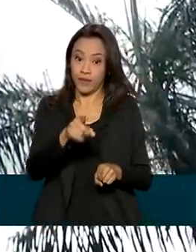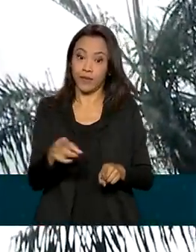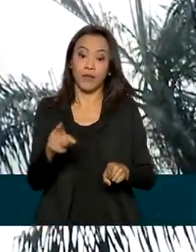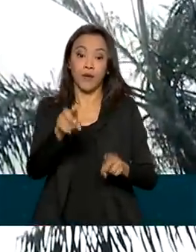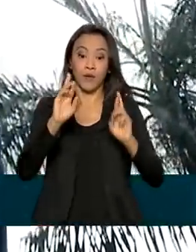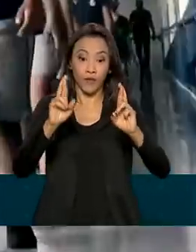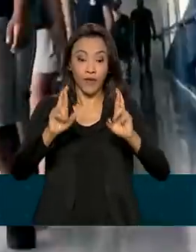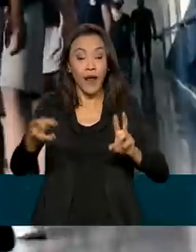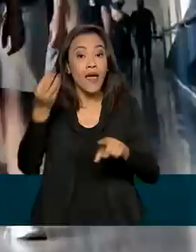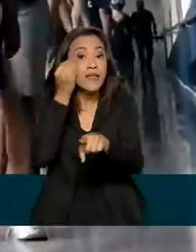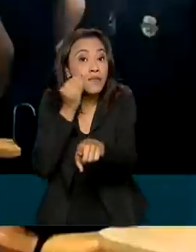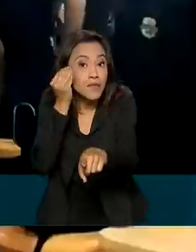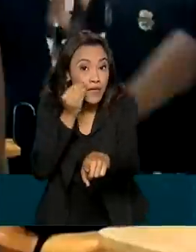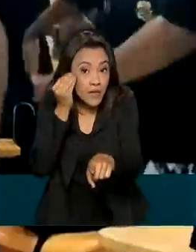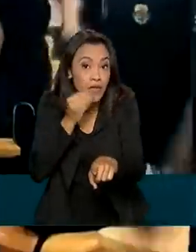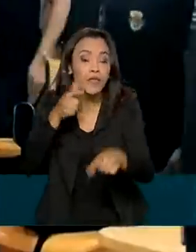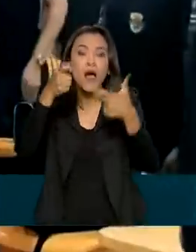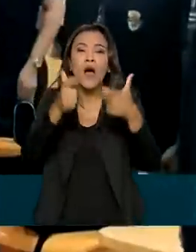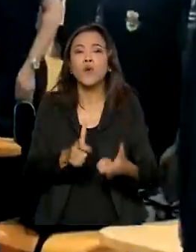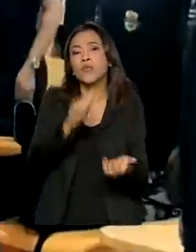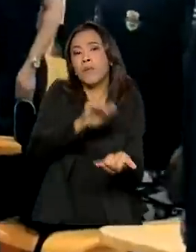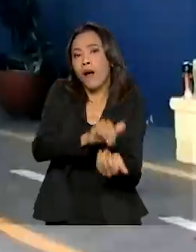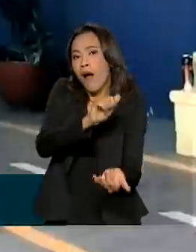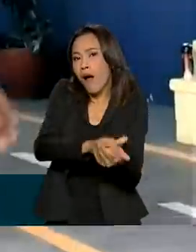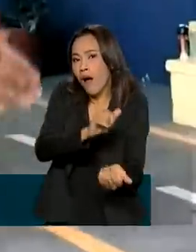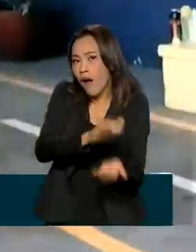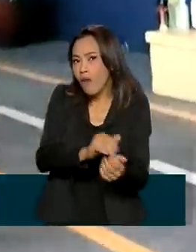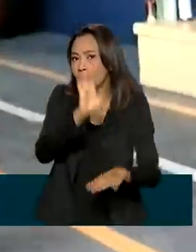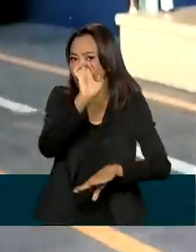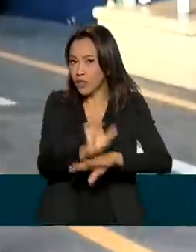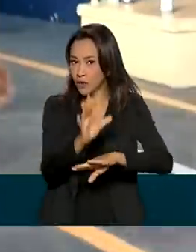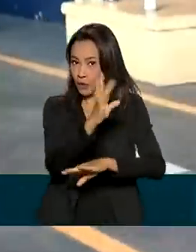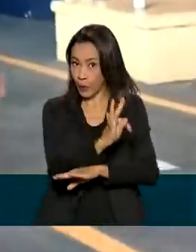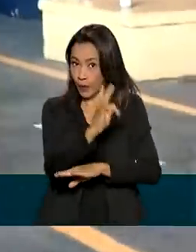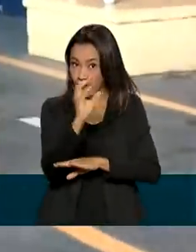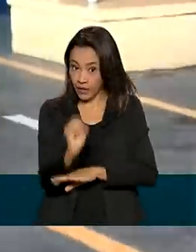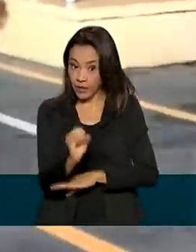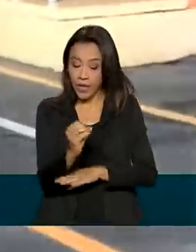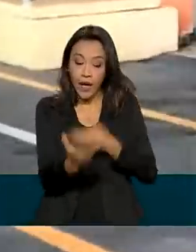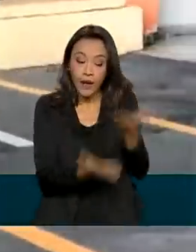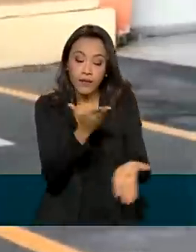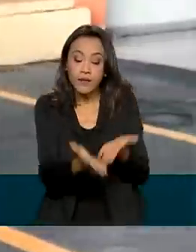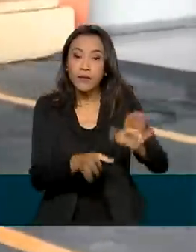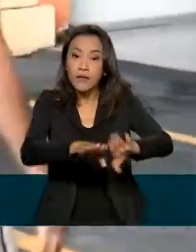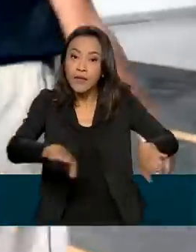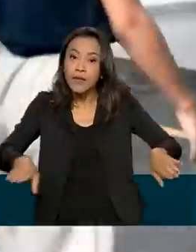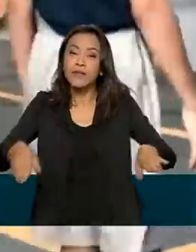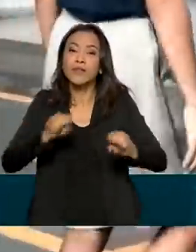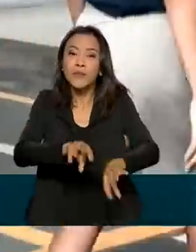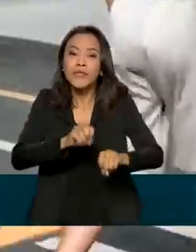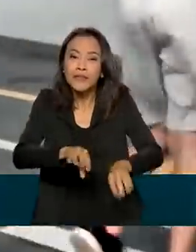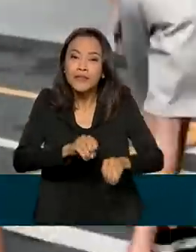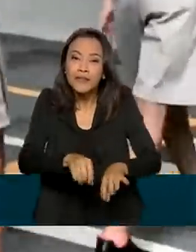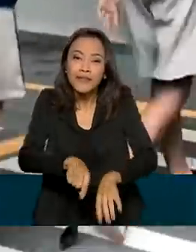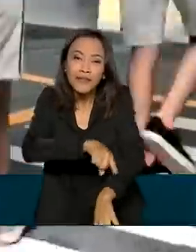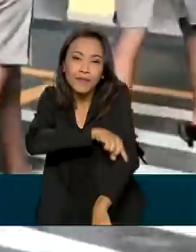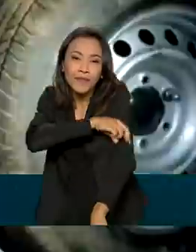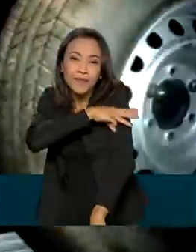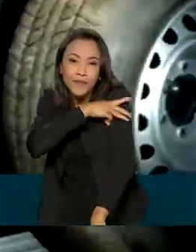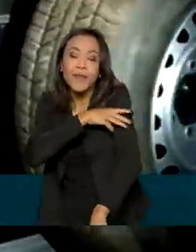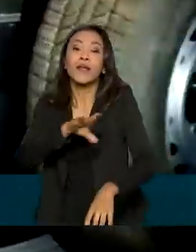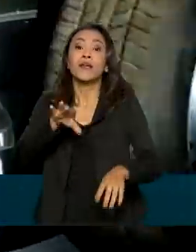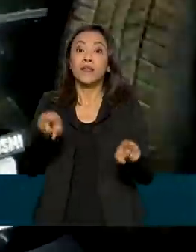experiência em Palmas, no Tocantins, atendendo crianças do ensino fundamental. E para 2022,